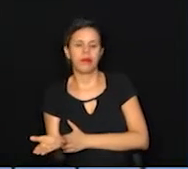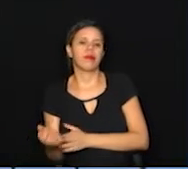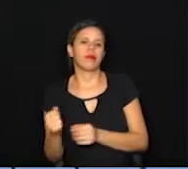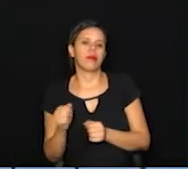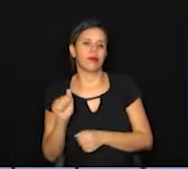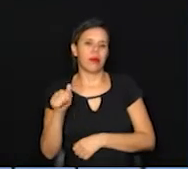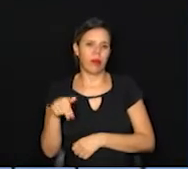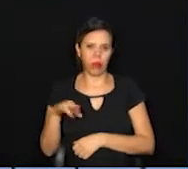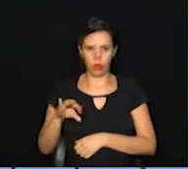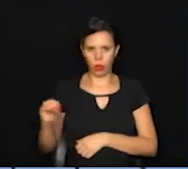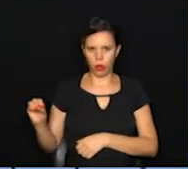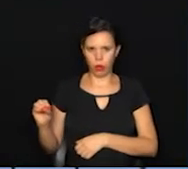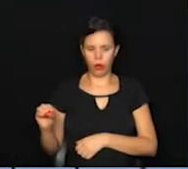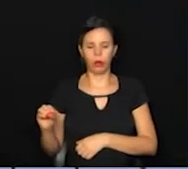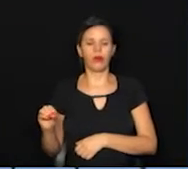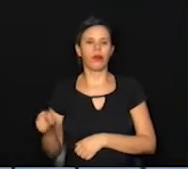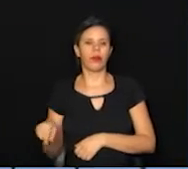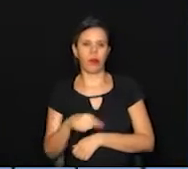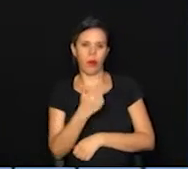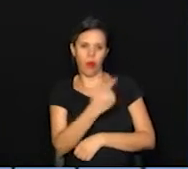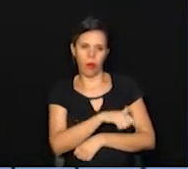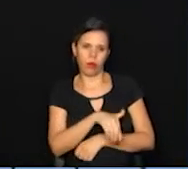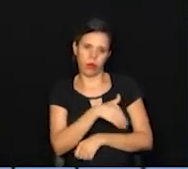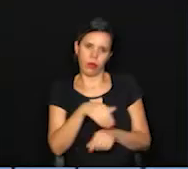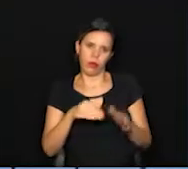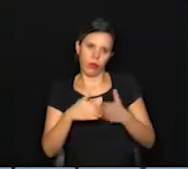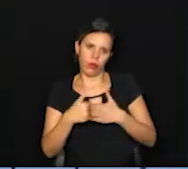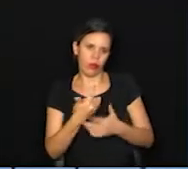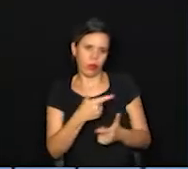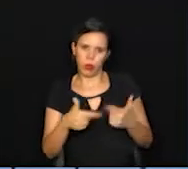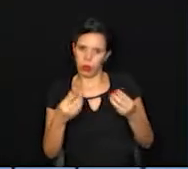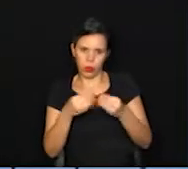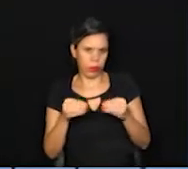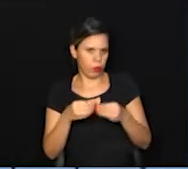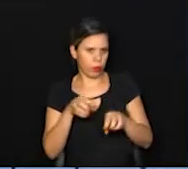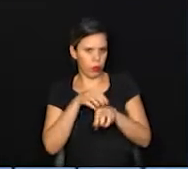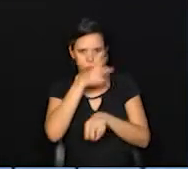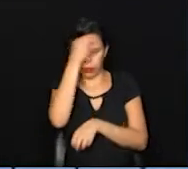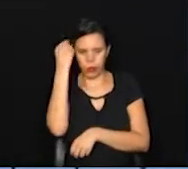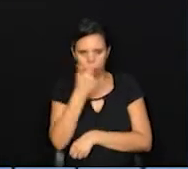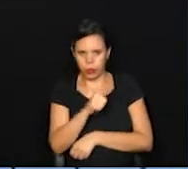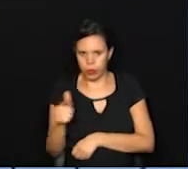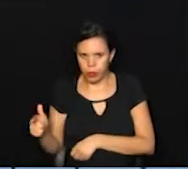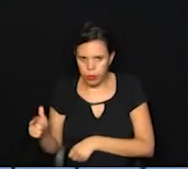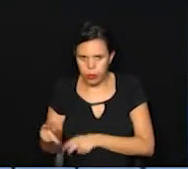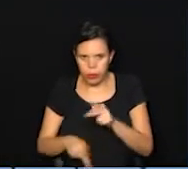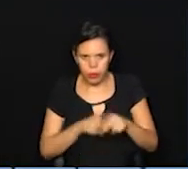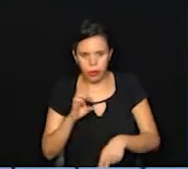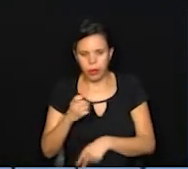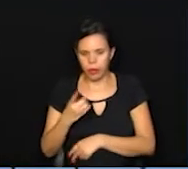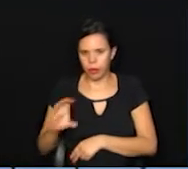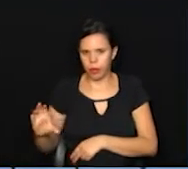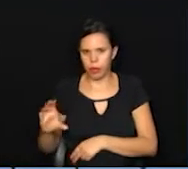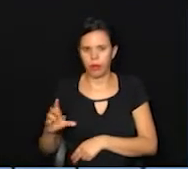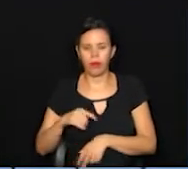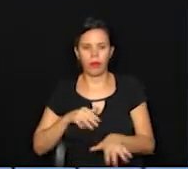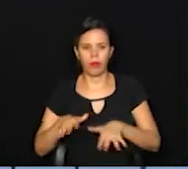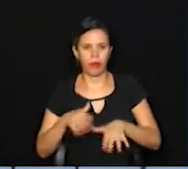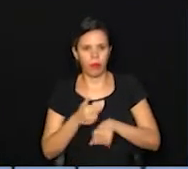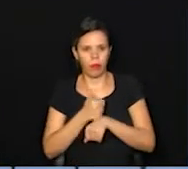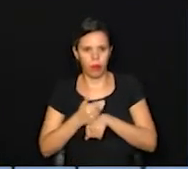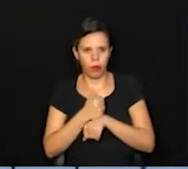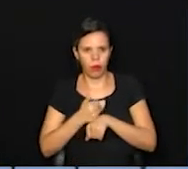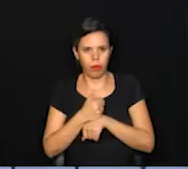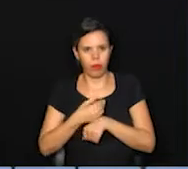e Coronel Silva Teles e não haverá impacto no transporte público. Os agentes de mobilidade urbana da